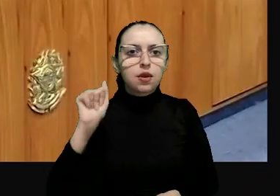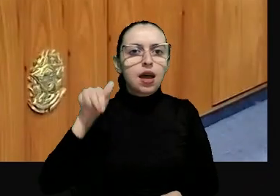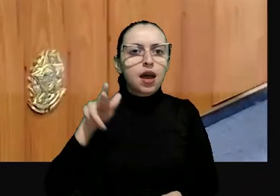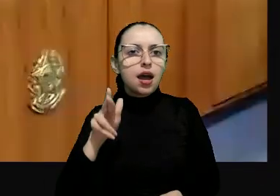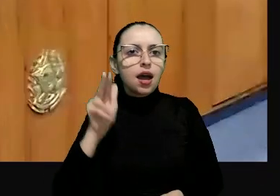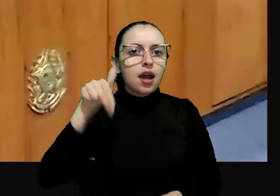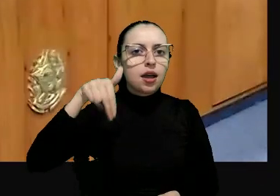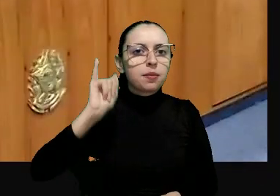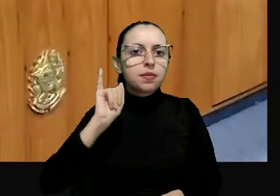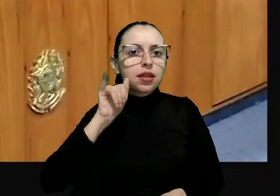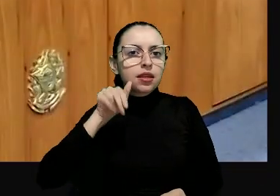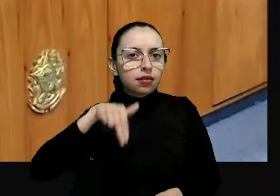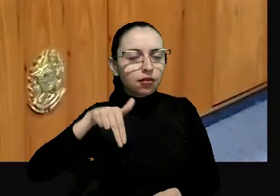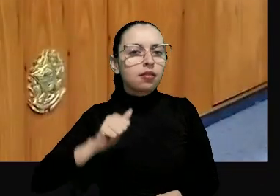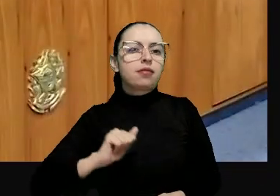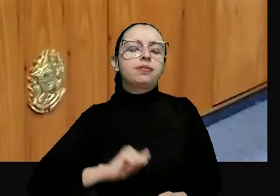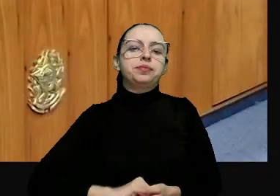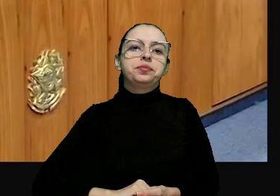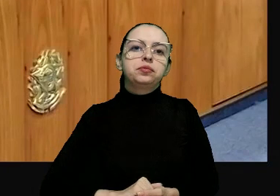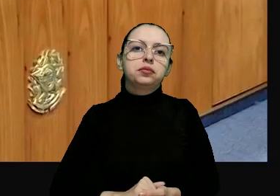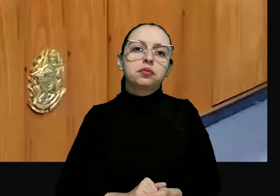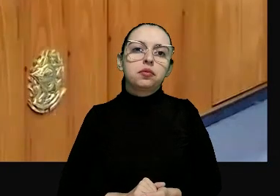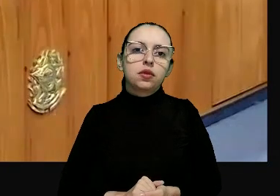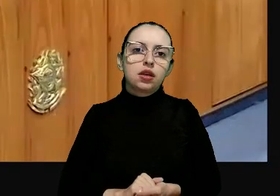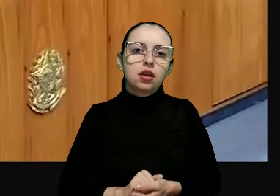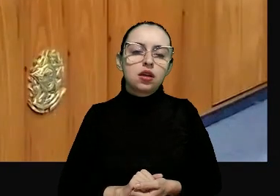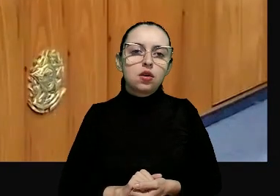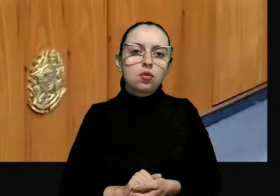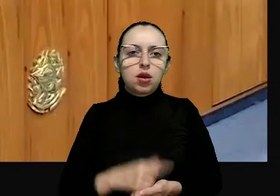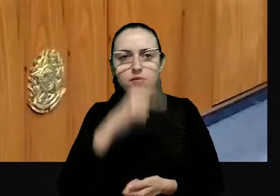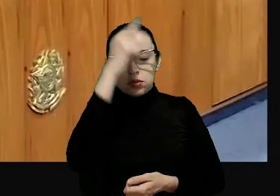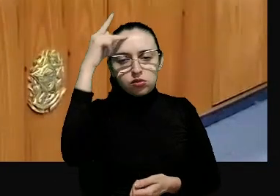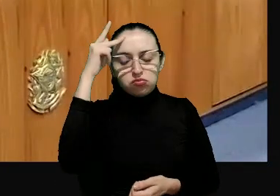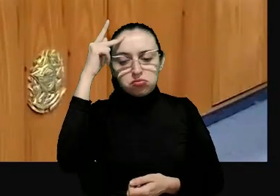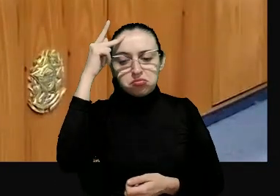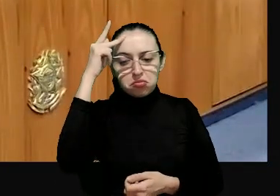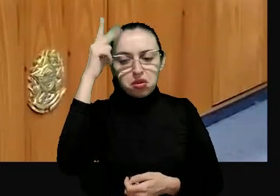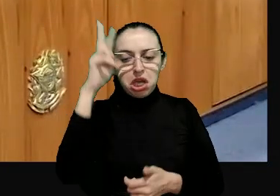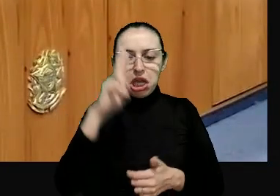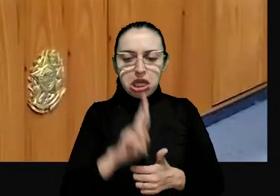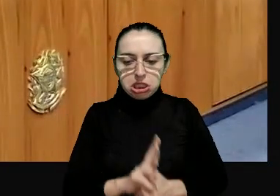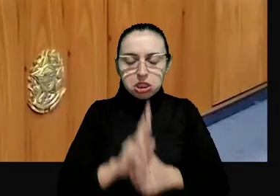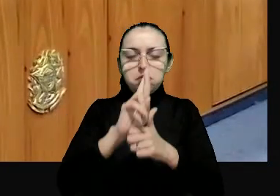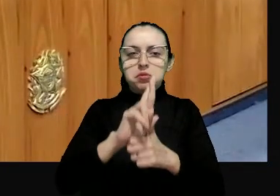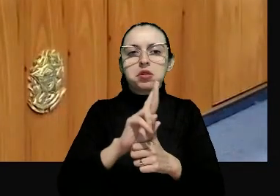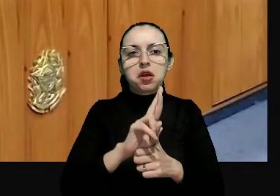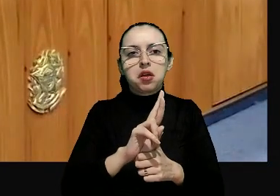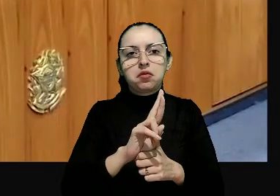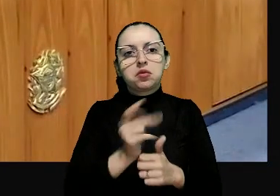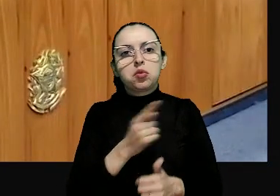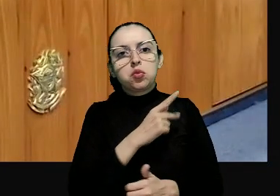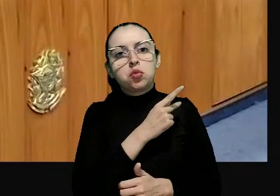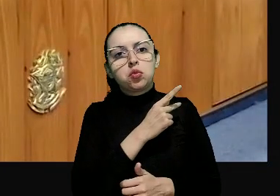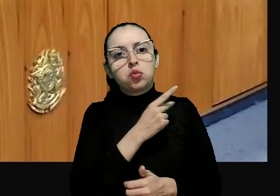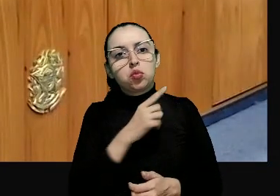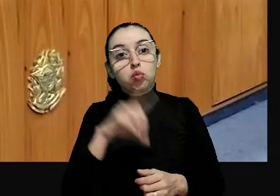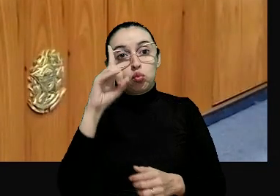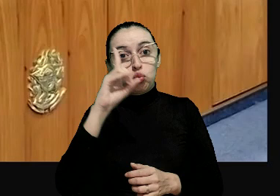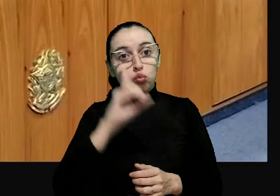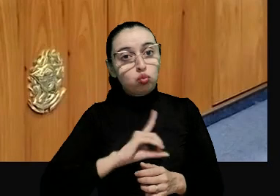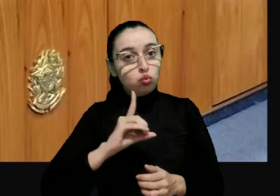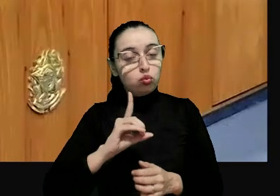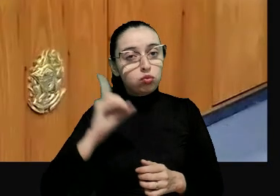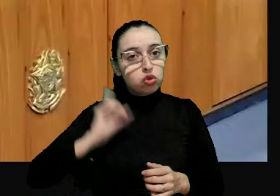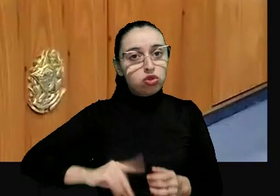professor Armin Fon Bogdandi que é uma das maiores autoridades em direito público no